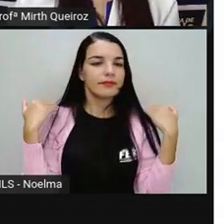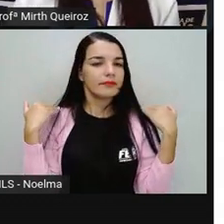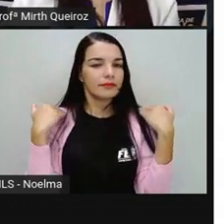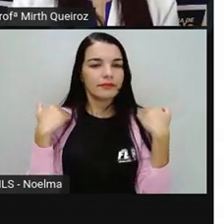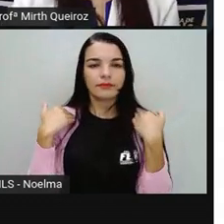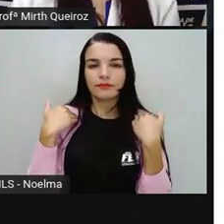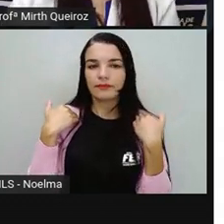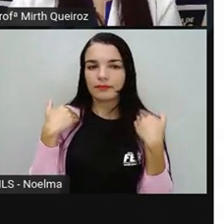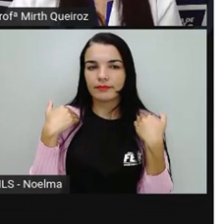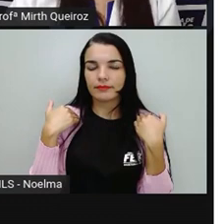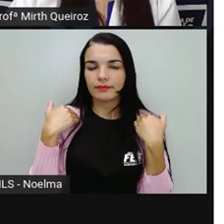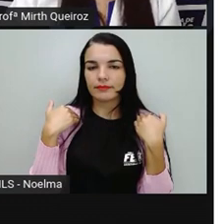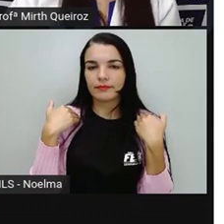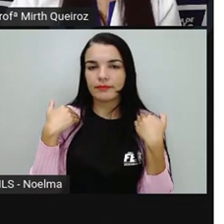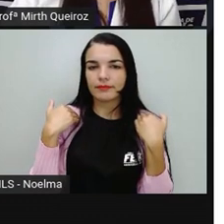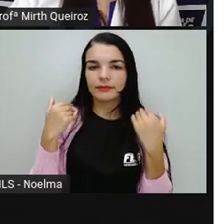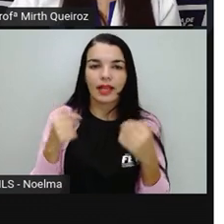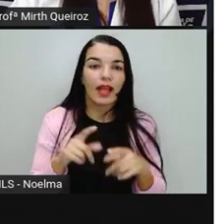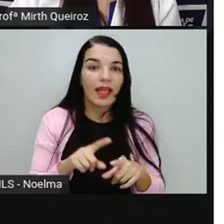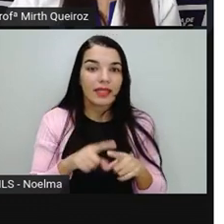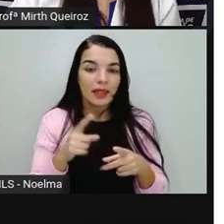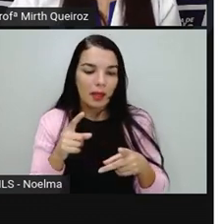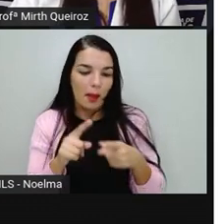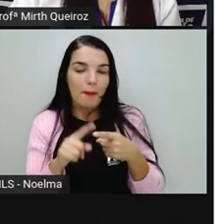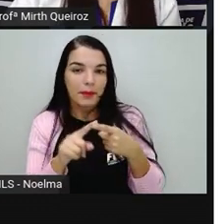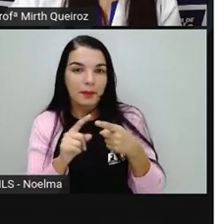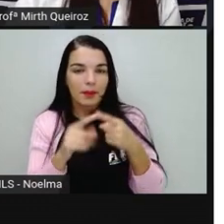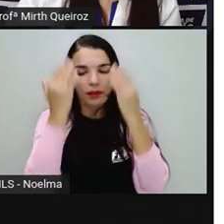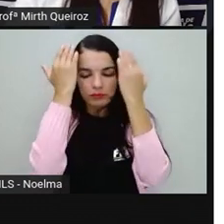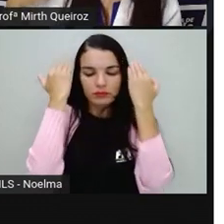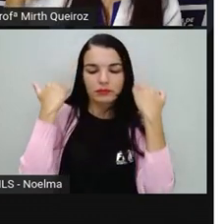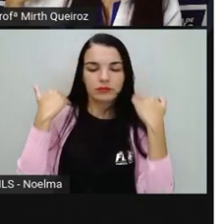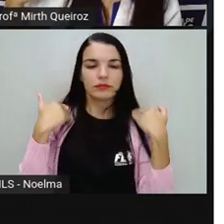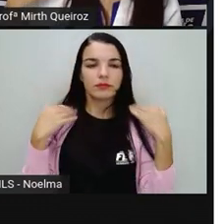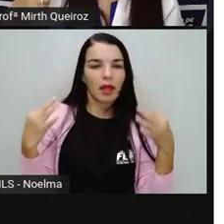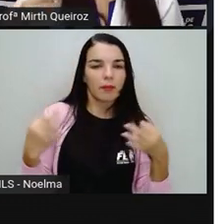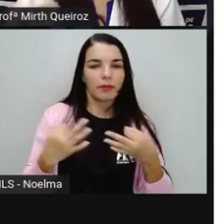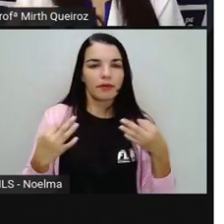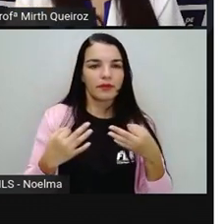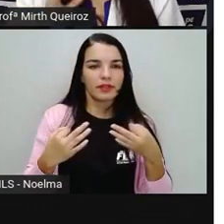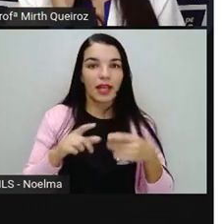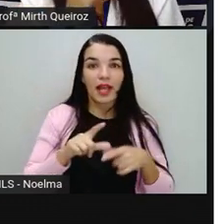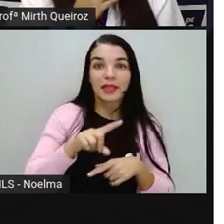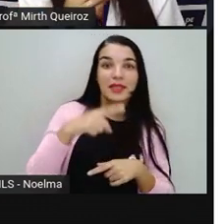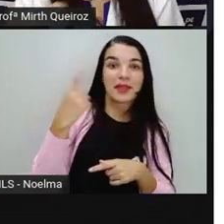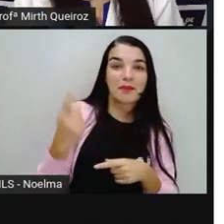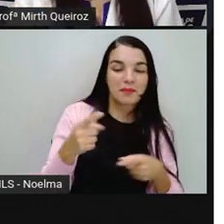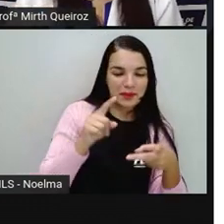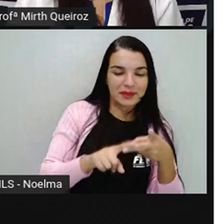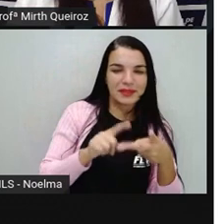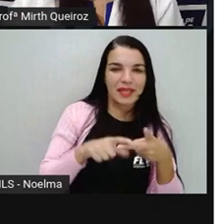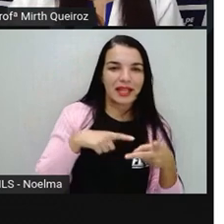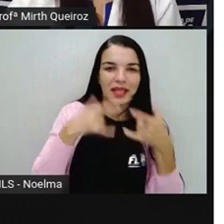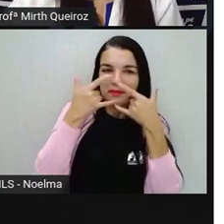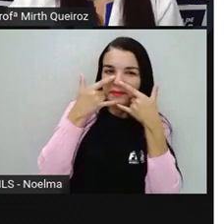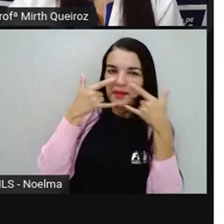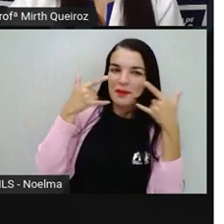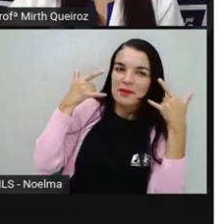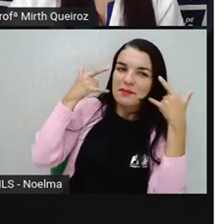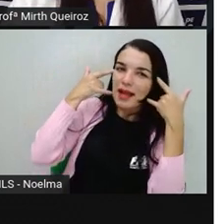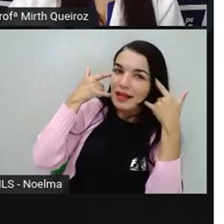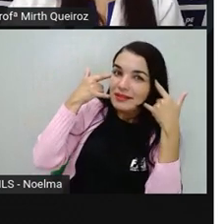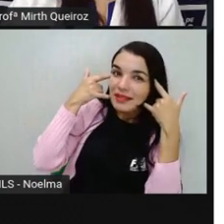quarentena. Aí, de repente, com a quarentena, ela aí, ó, fazendo um sinalzinho, usando a máscara, né?